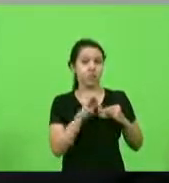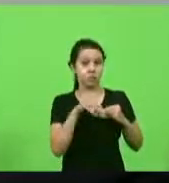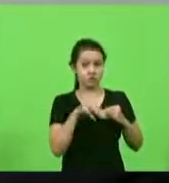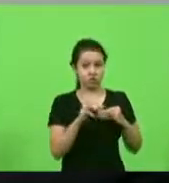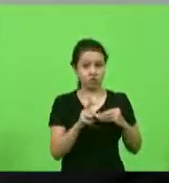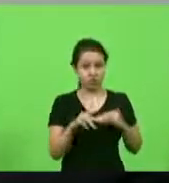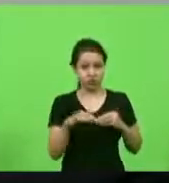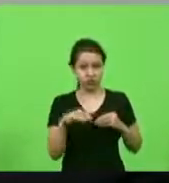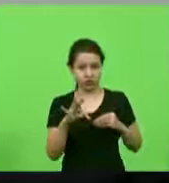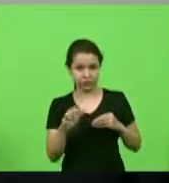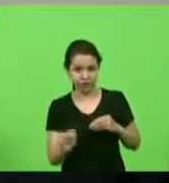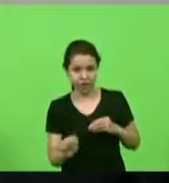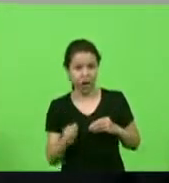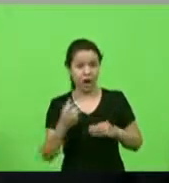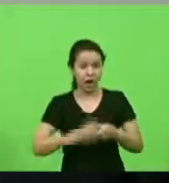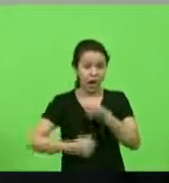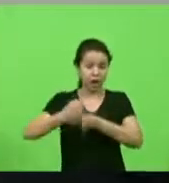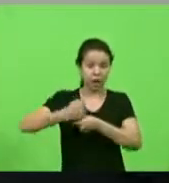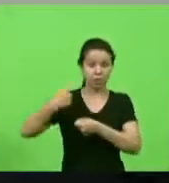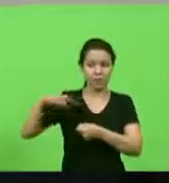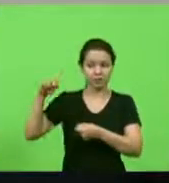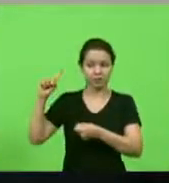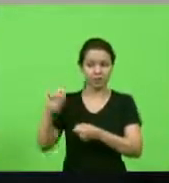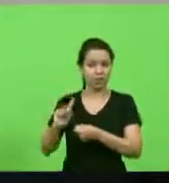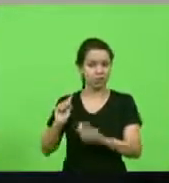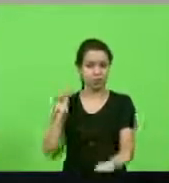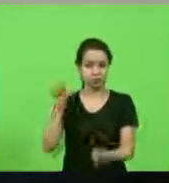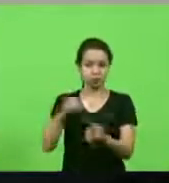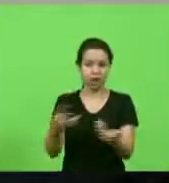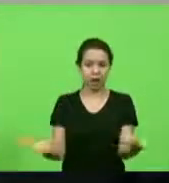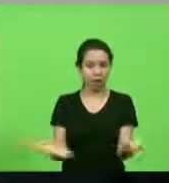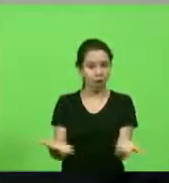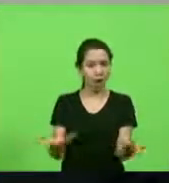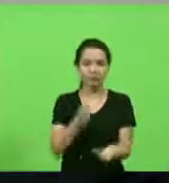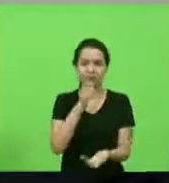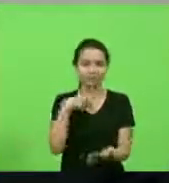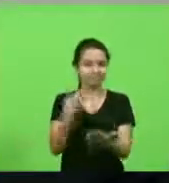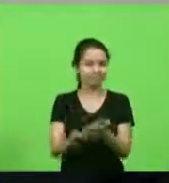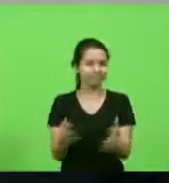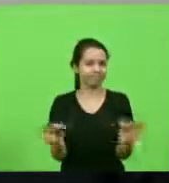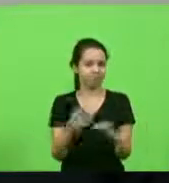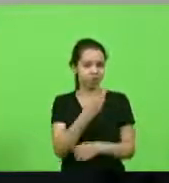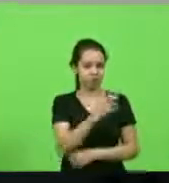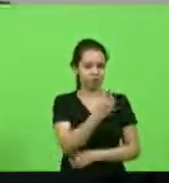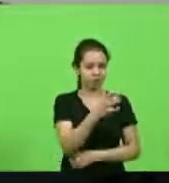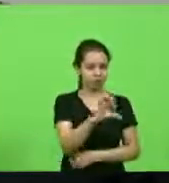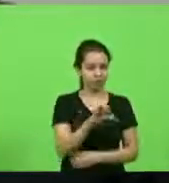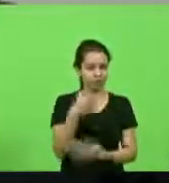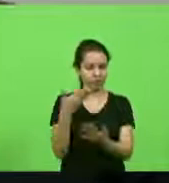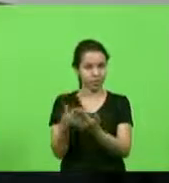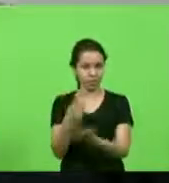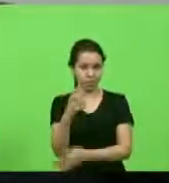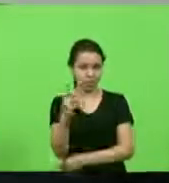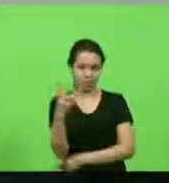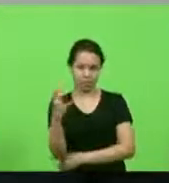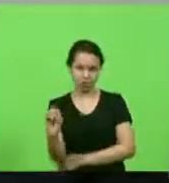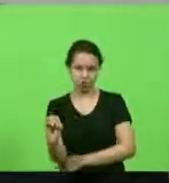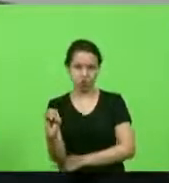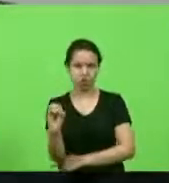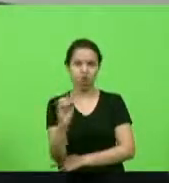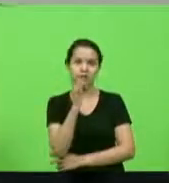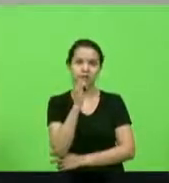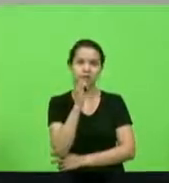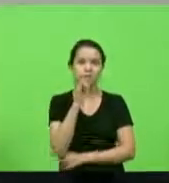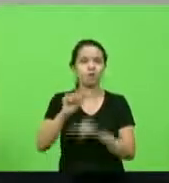ainda não foram aplicadas então de 2019 para 2020 reforma de por